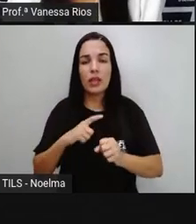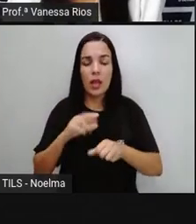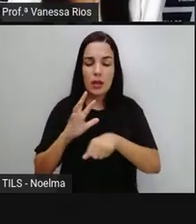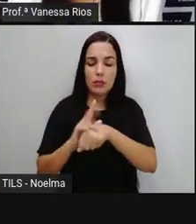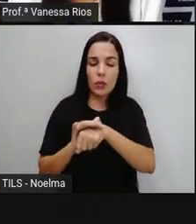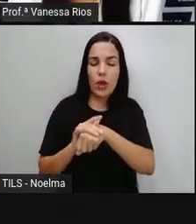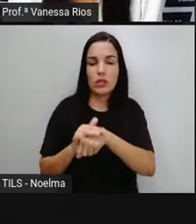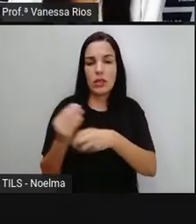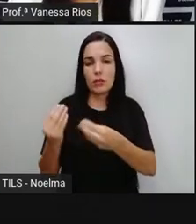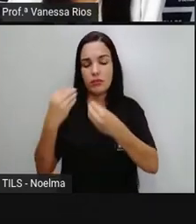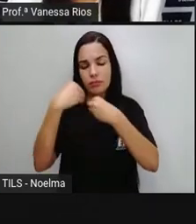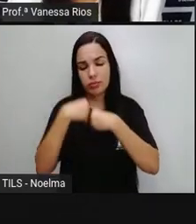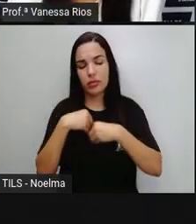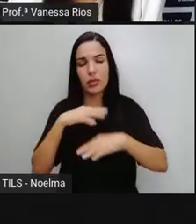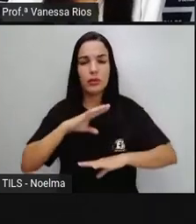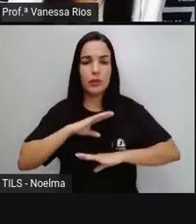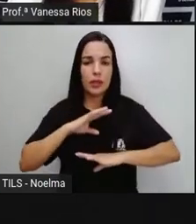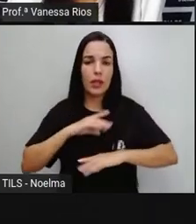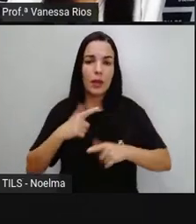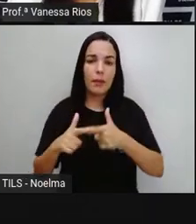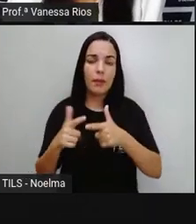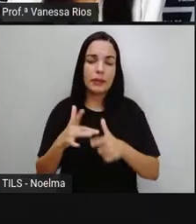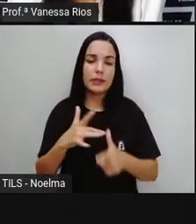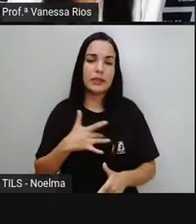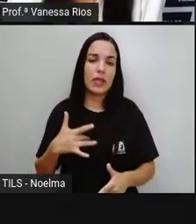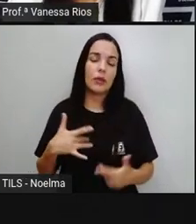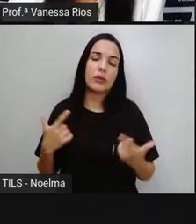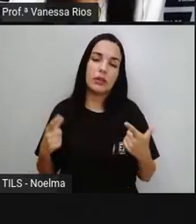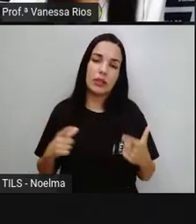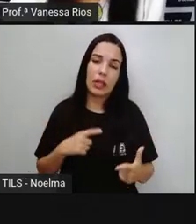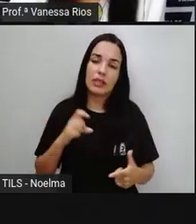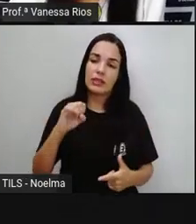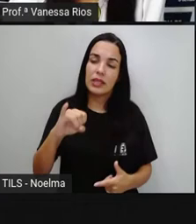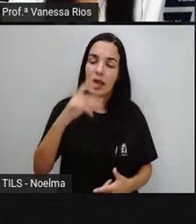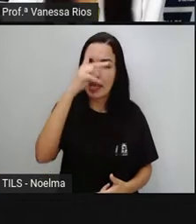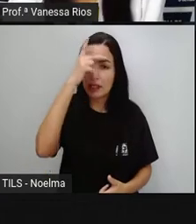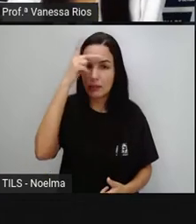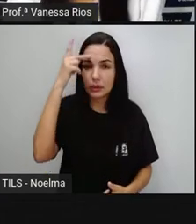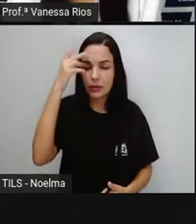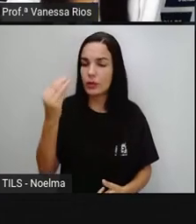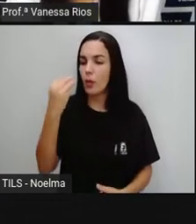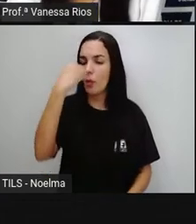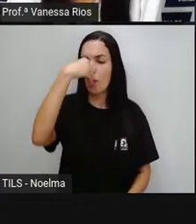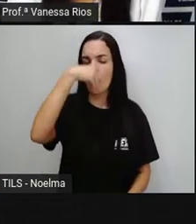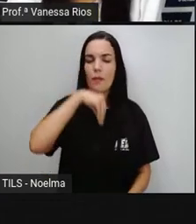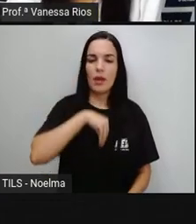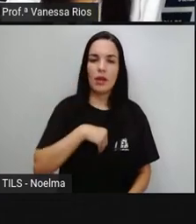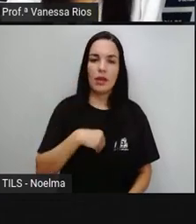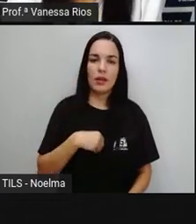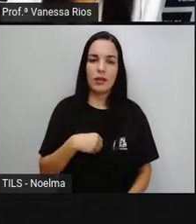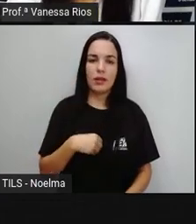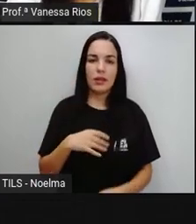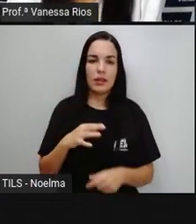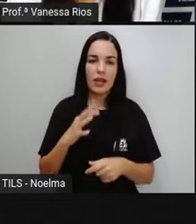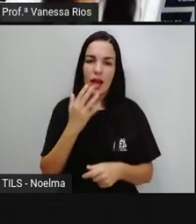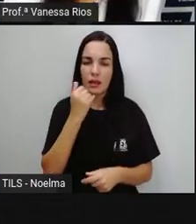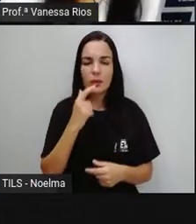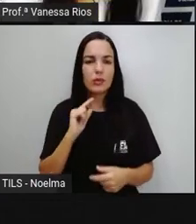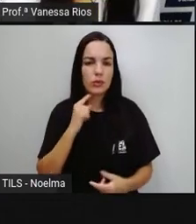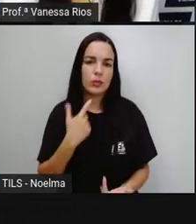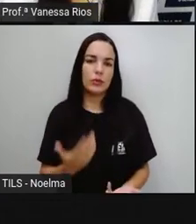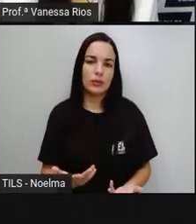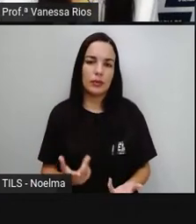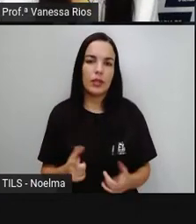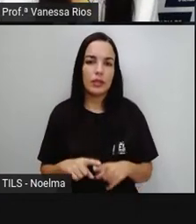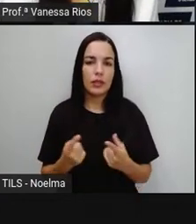Doenças E problemas De saúde Para as pessoas Que vão comer E vão ingerir Alimentos Contaminados